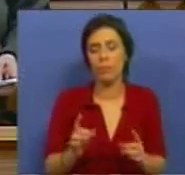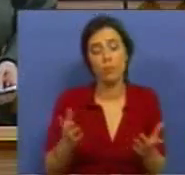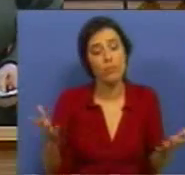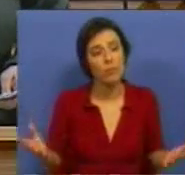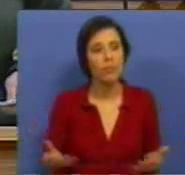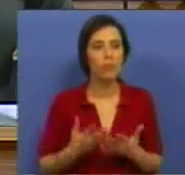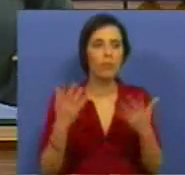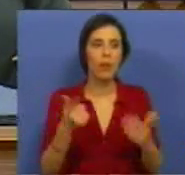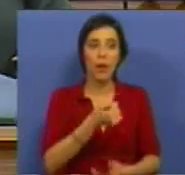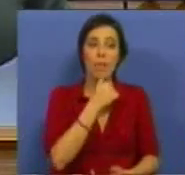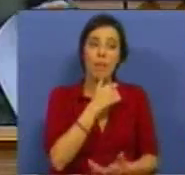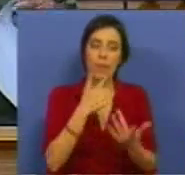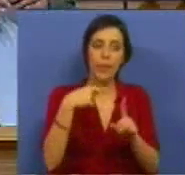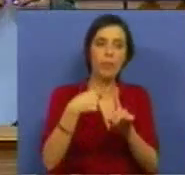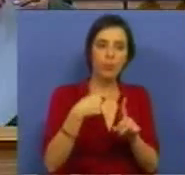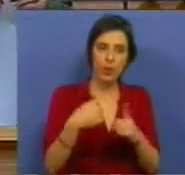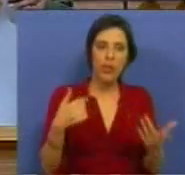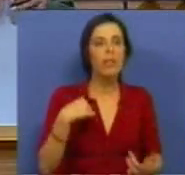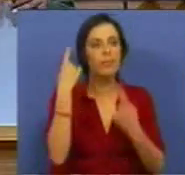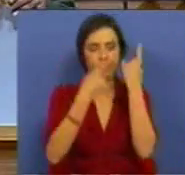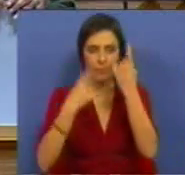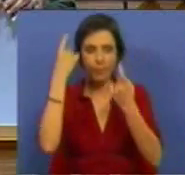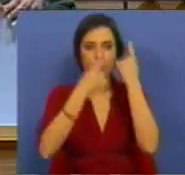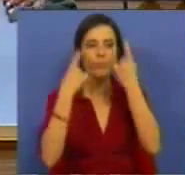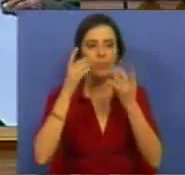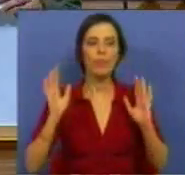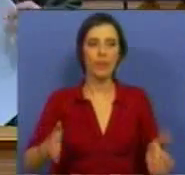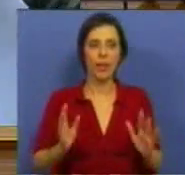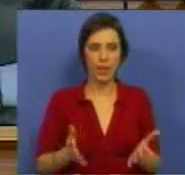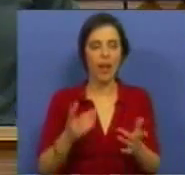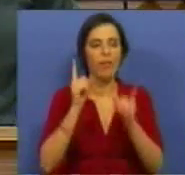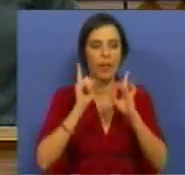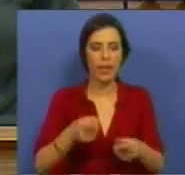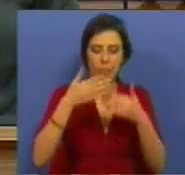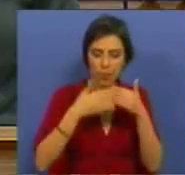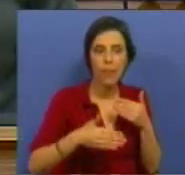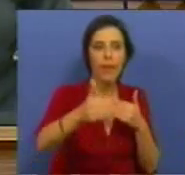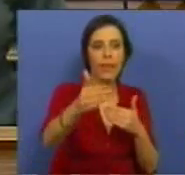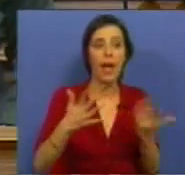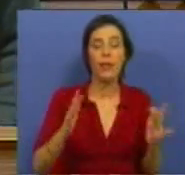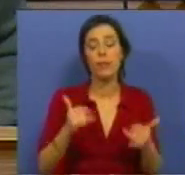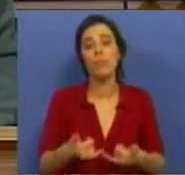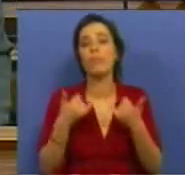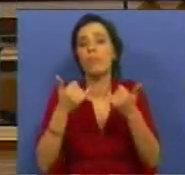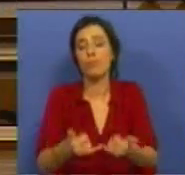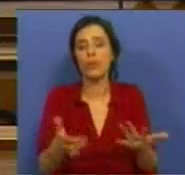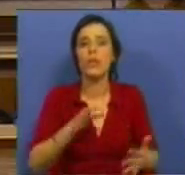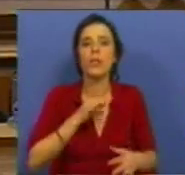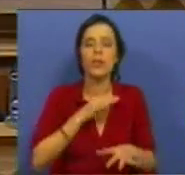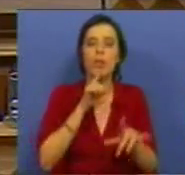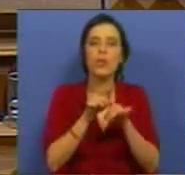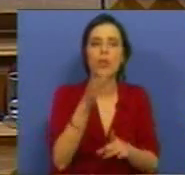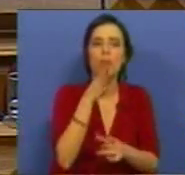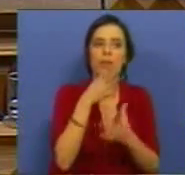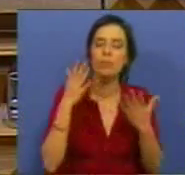E é uma medida positiva que pensamos que deve ser implementada. Depois, senhoras e